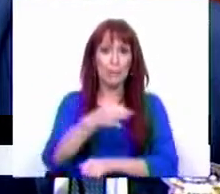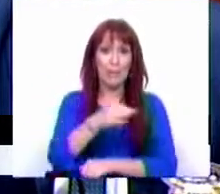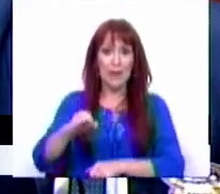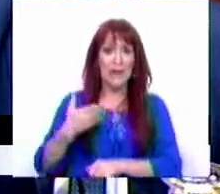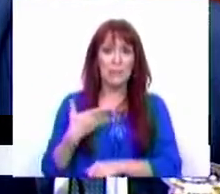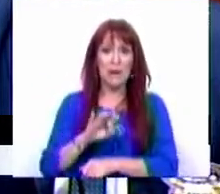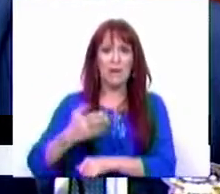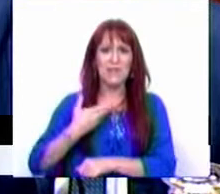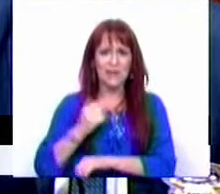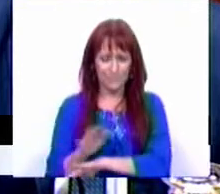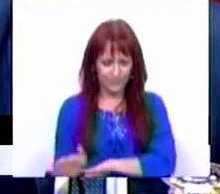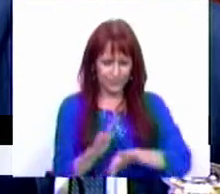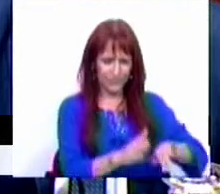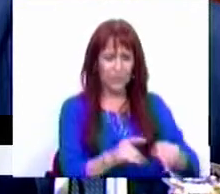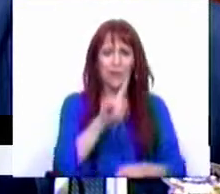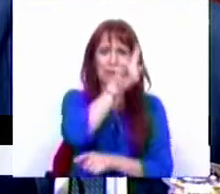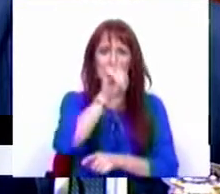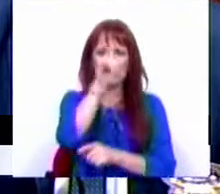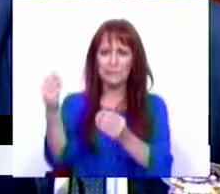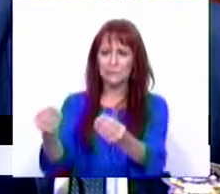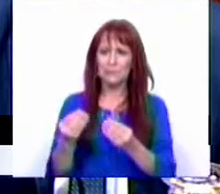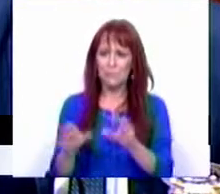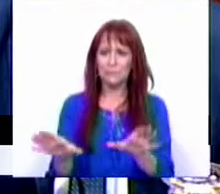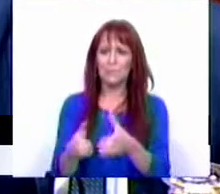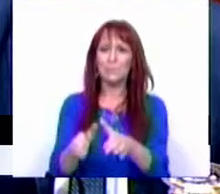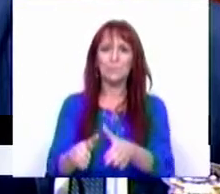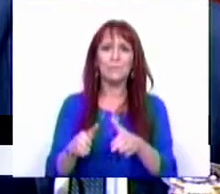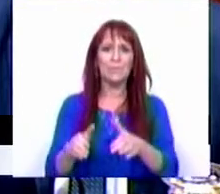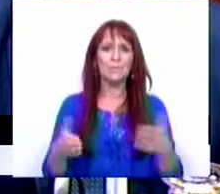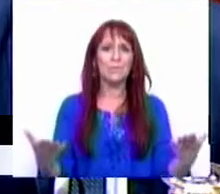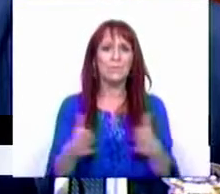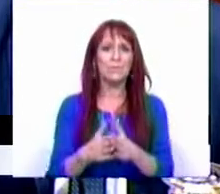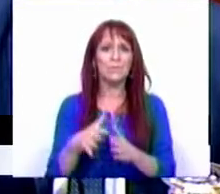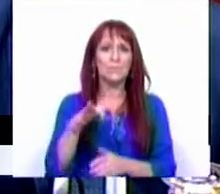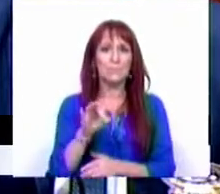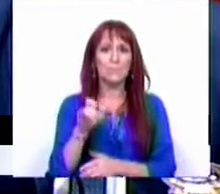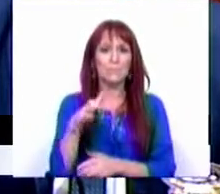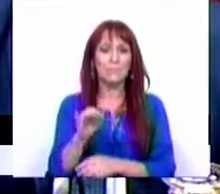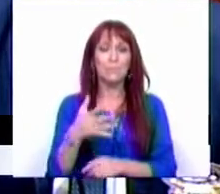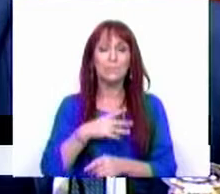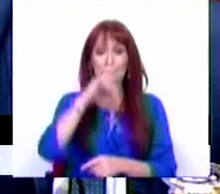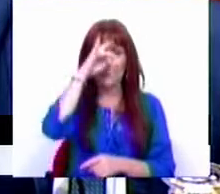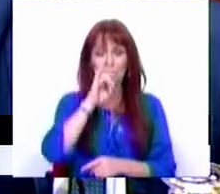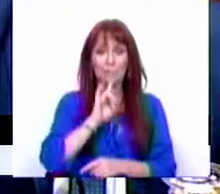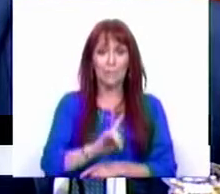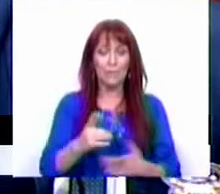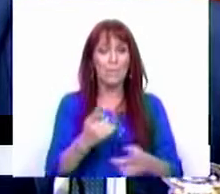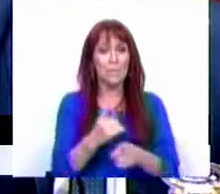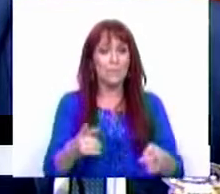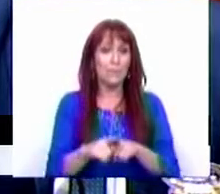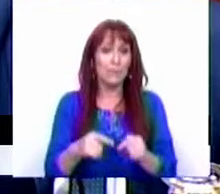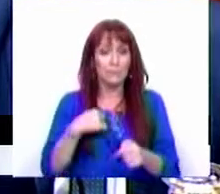-PSD. Relativamente às questões trazidas pelo Grupo Parlamentar do PCP. Eu queria recordar, porque